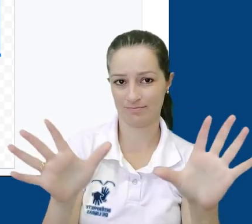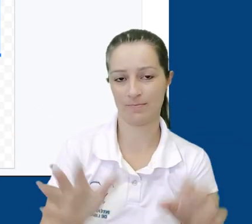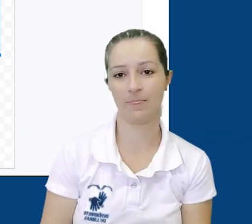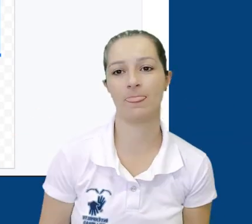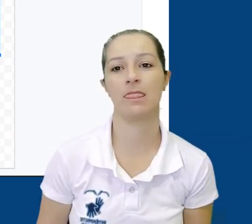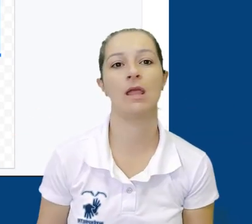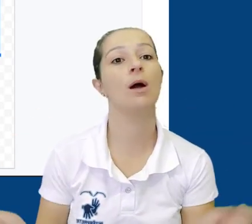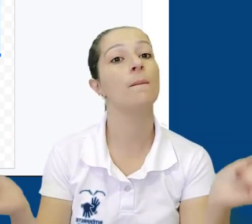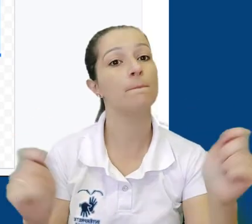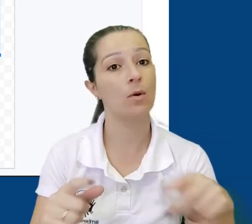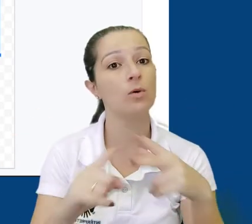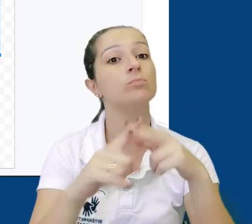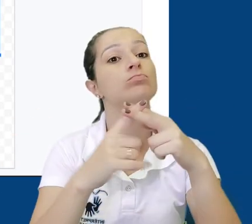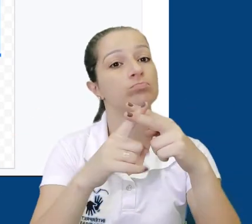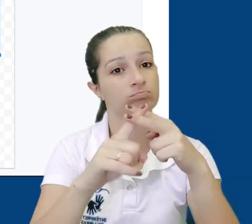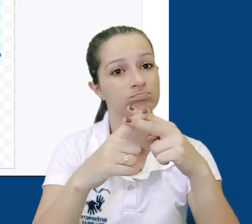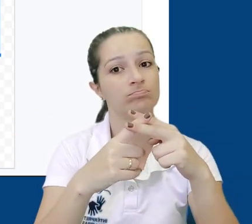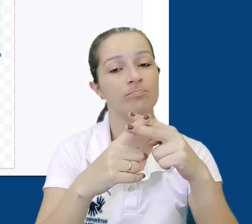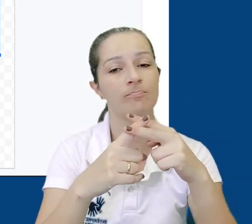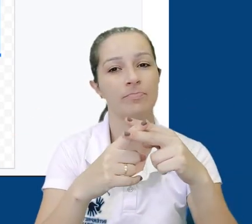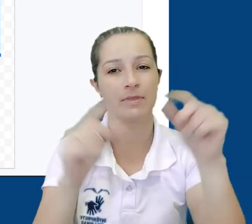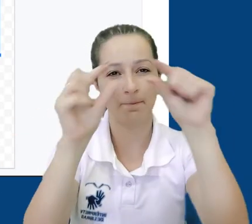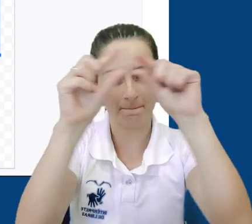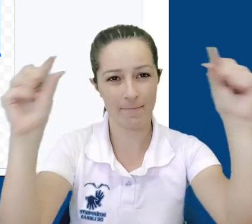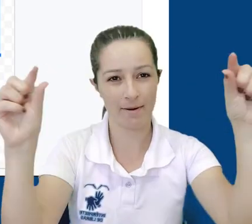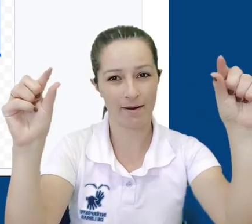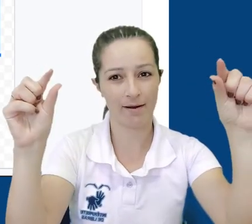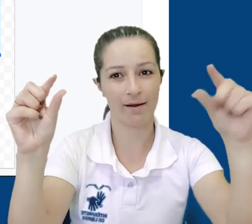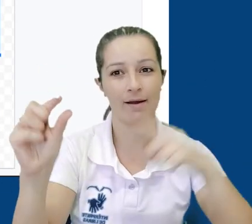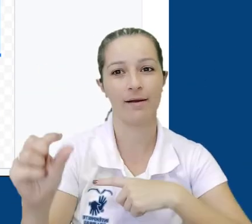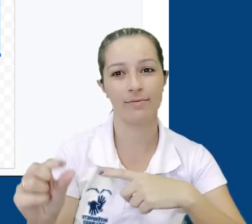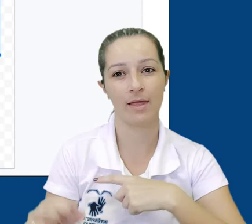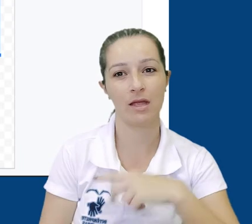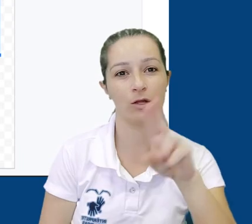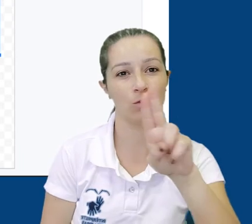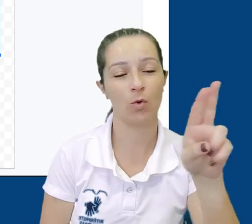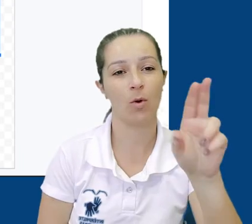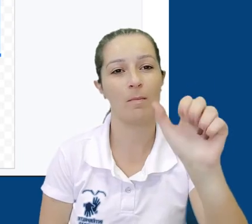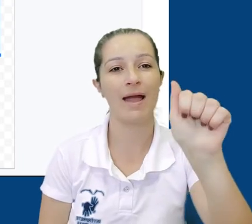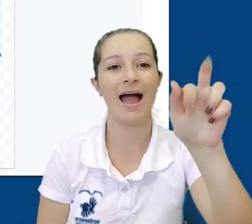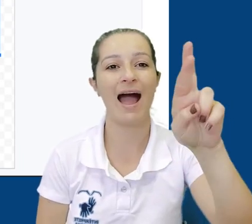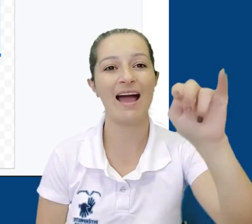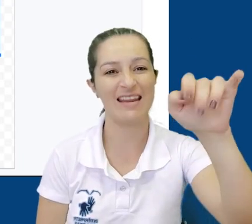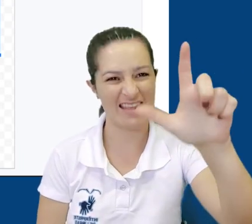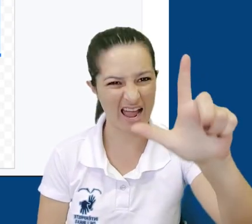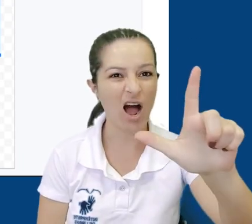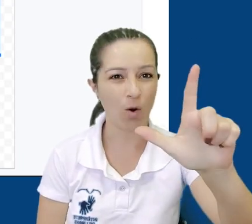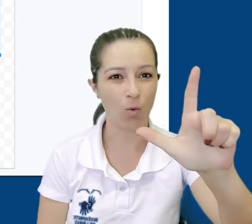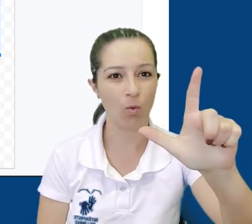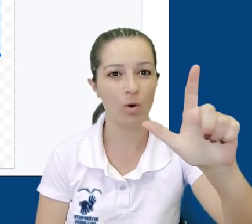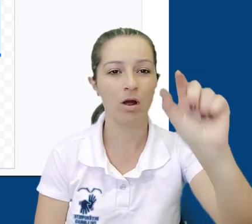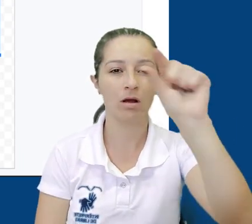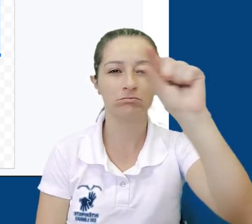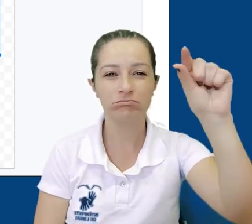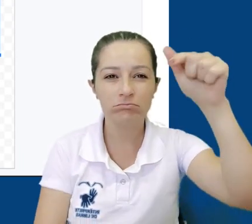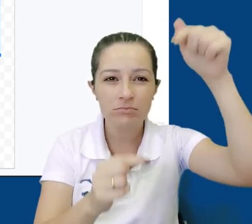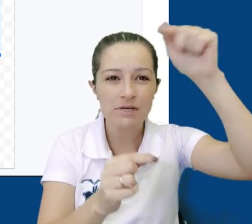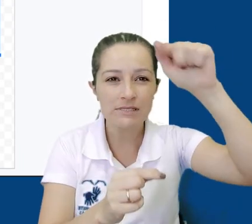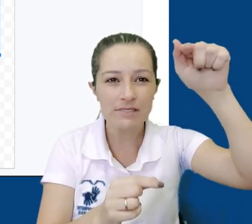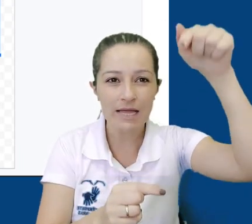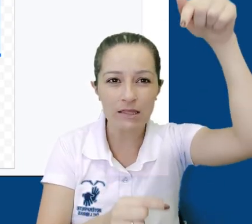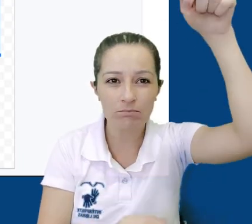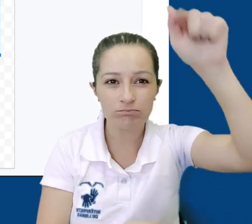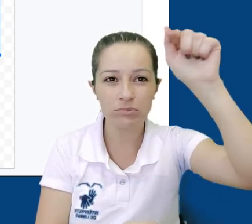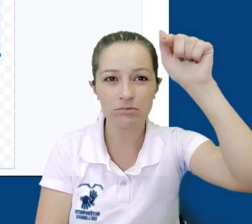Você pode formatar este texto. Na barra de ferramentas, podemos encontrar o nome Arial acompanhado de uma seta apontando